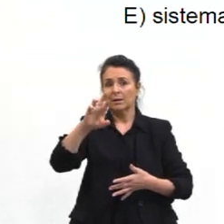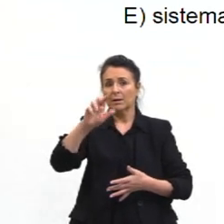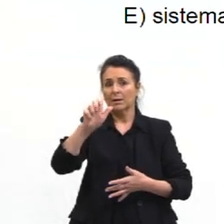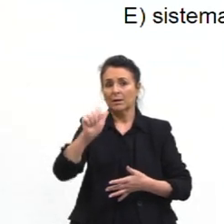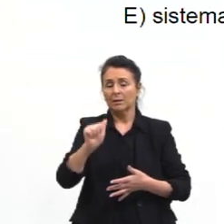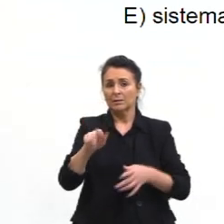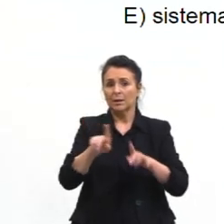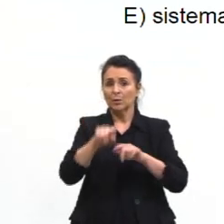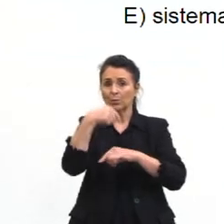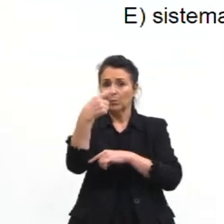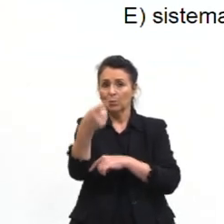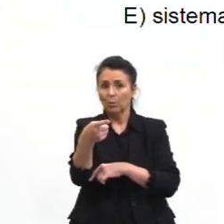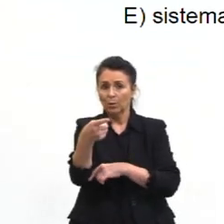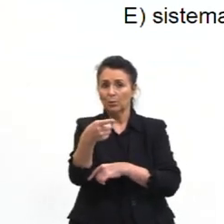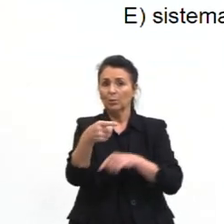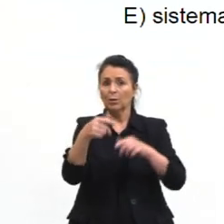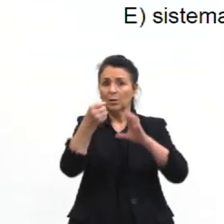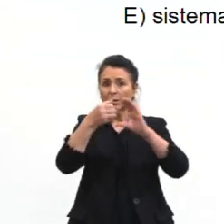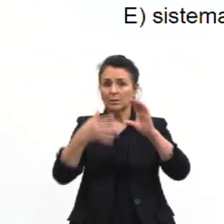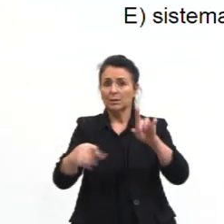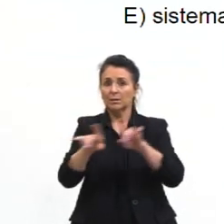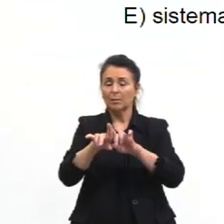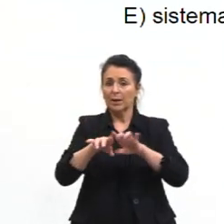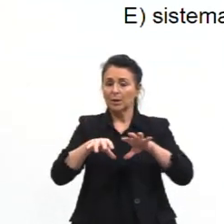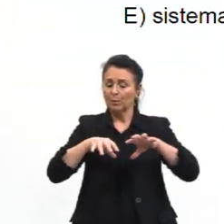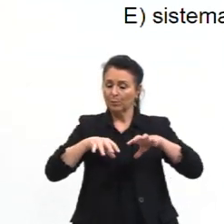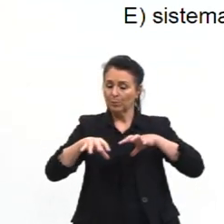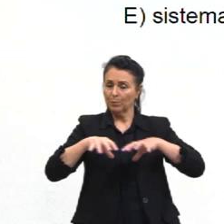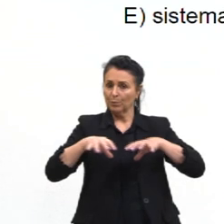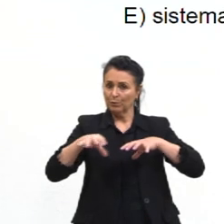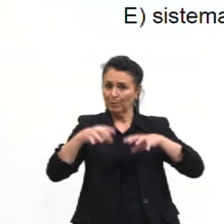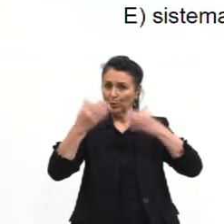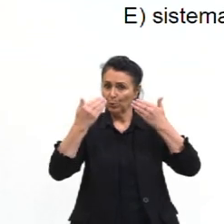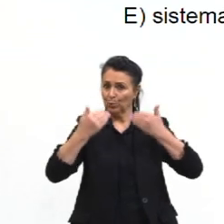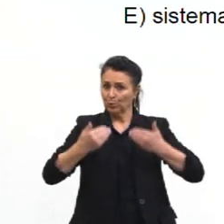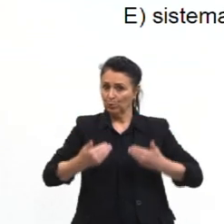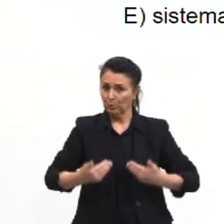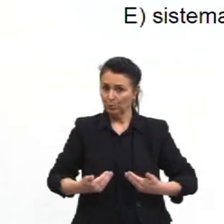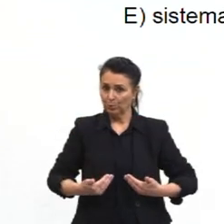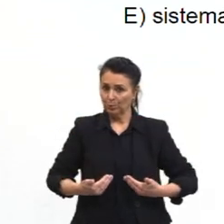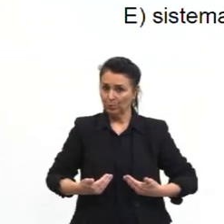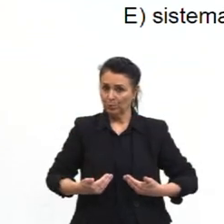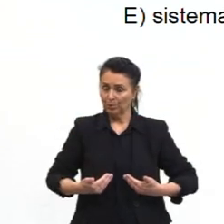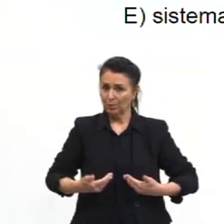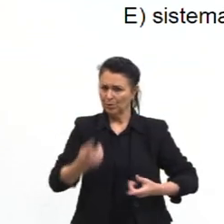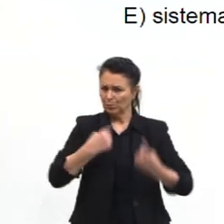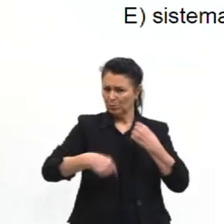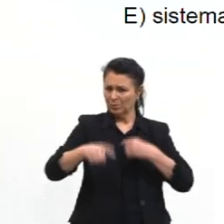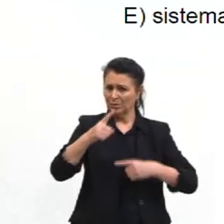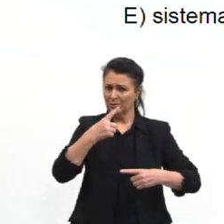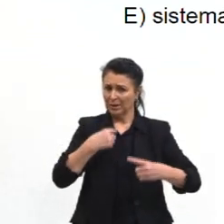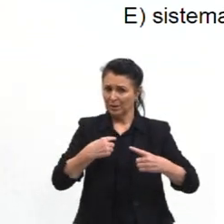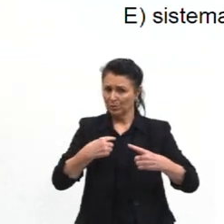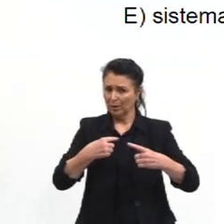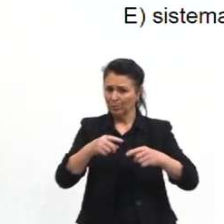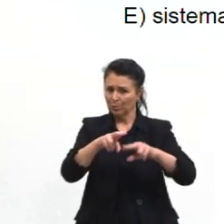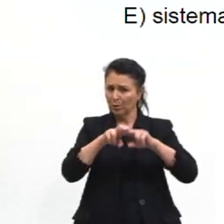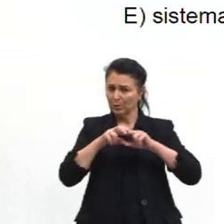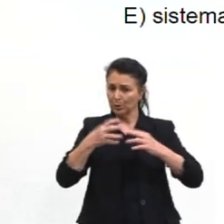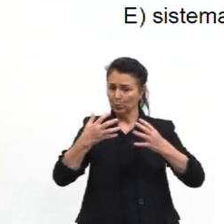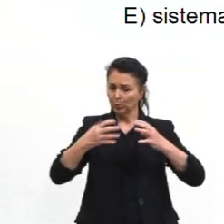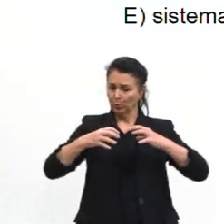coordenam o movimento corporal? Será que esse sucesso está relacionado ao movimento corporal?